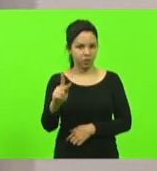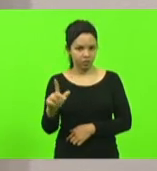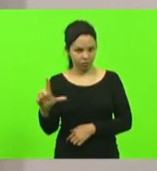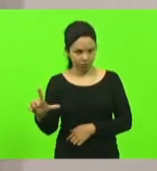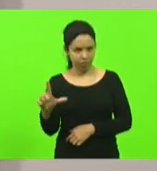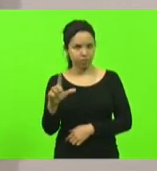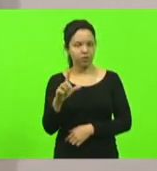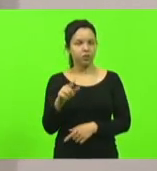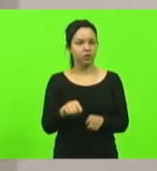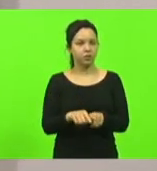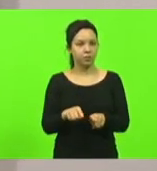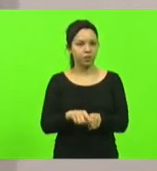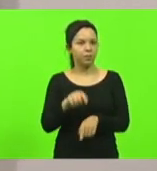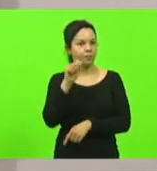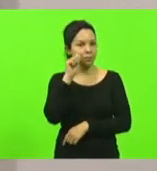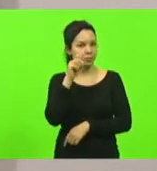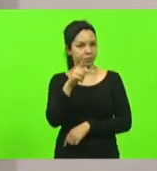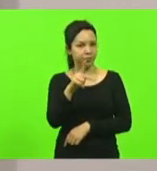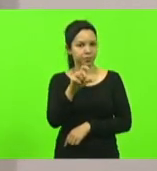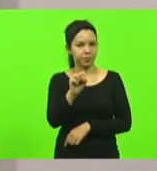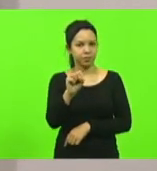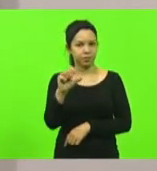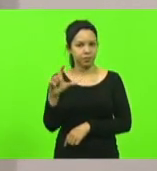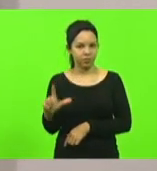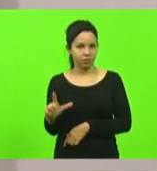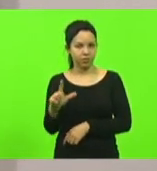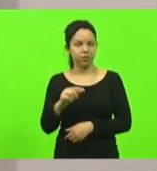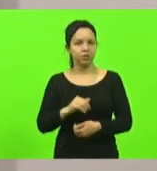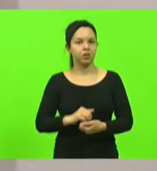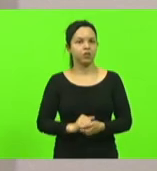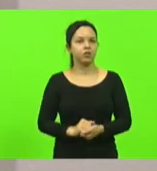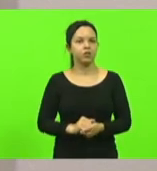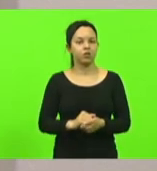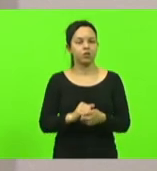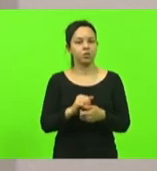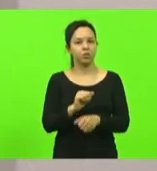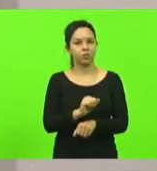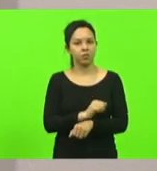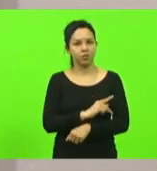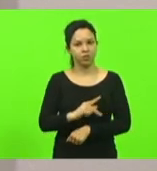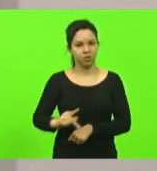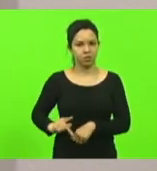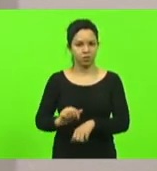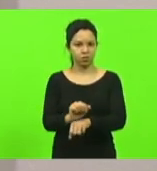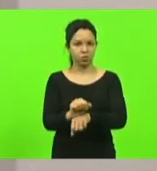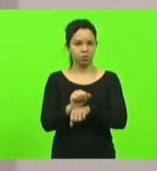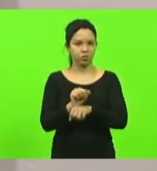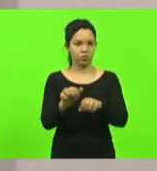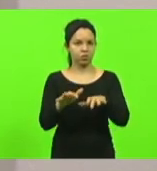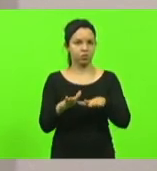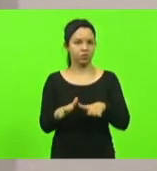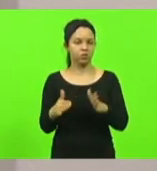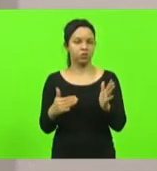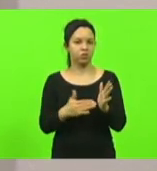Campanholo, PSL. Ato contínuo. O Sr. Presidente suspendeu a sessão até às 16 horas.